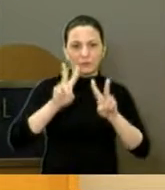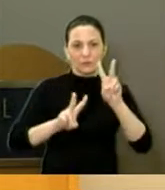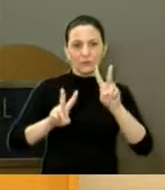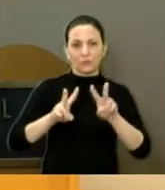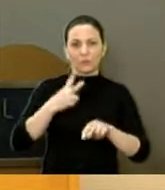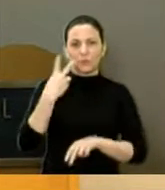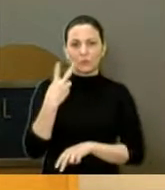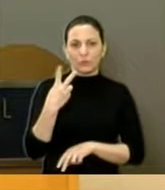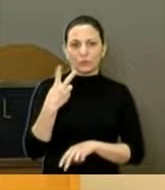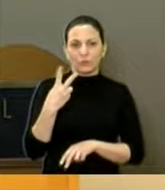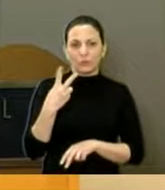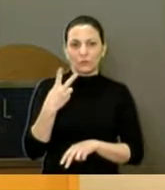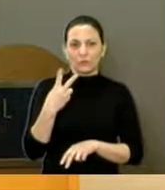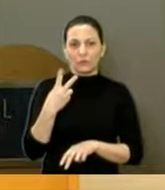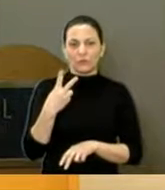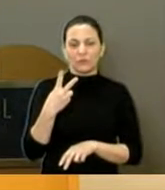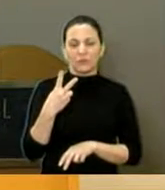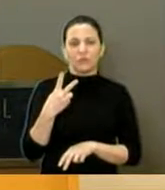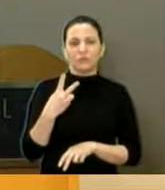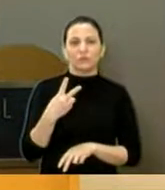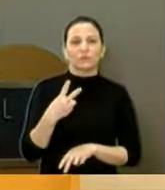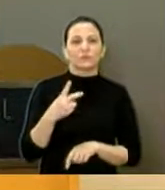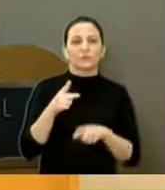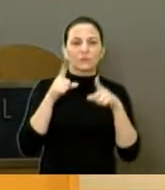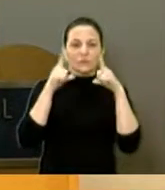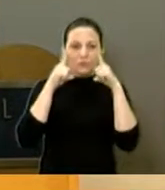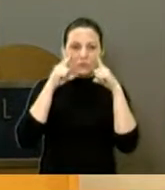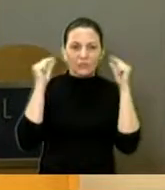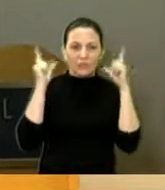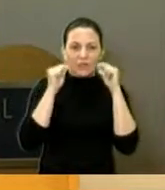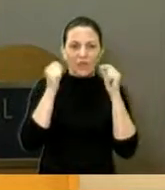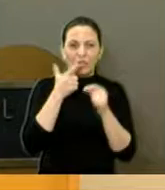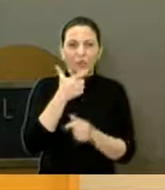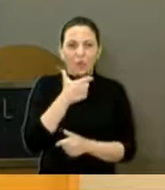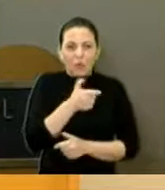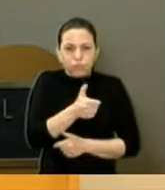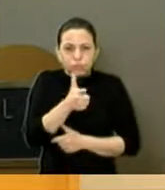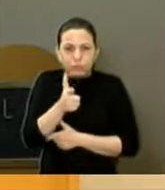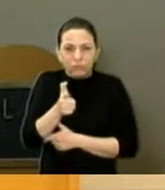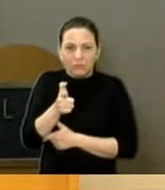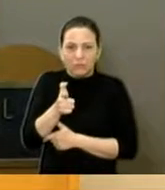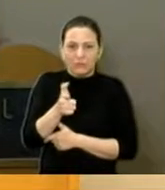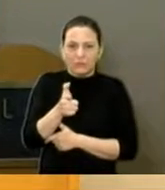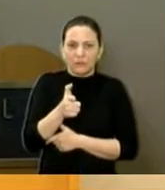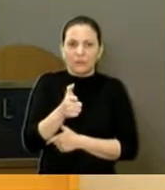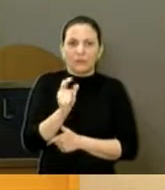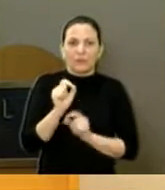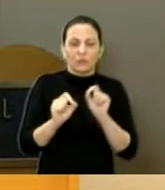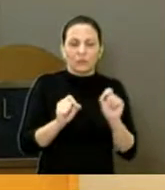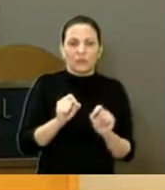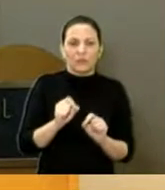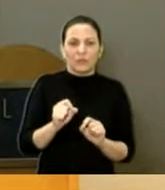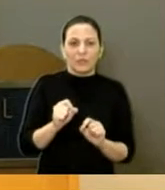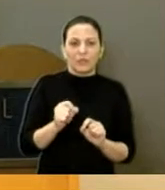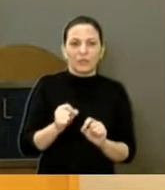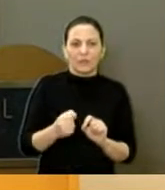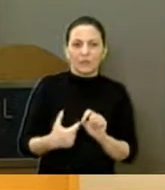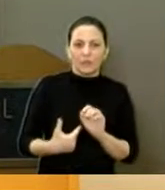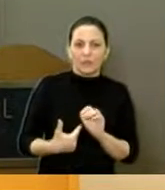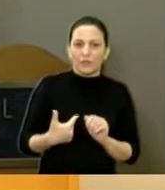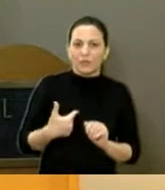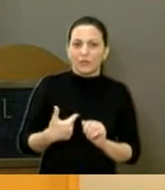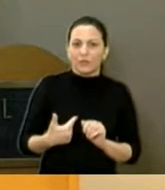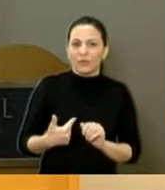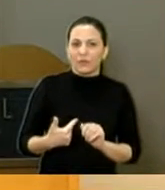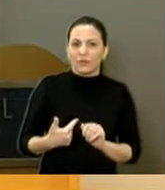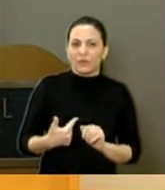me engano, dois gatos atingidos por tiro de arma de fogo. Se alguém souber alguma coisa, que indique a polícia, porque quem não gosta... Mais um minuto, presidente.